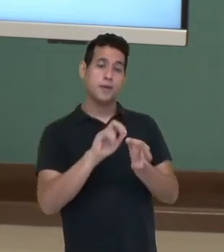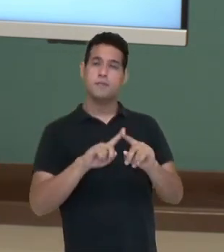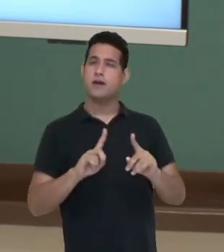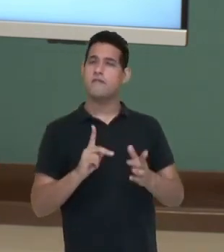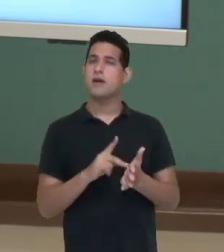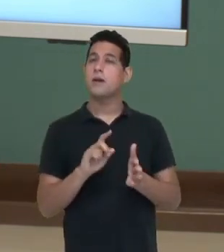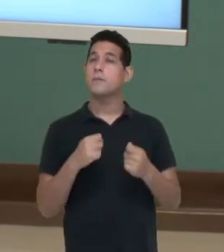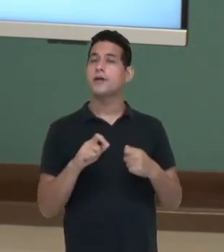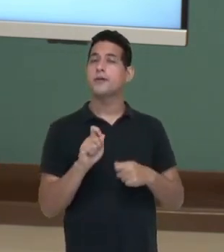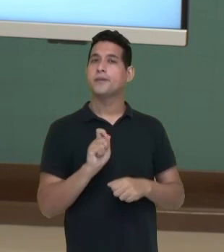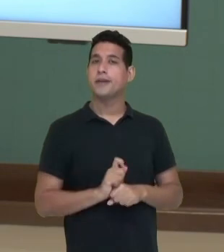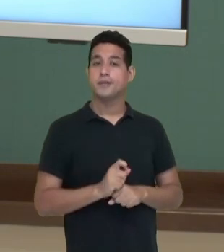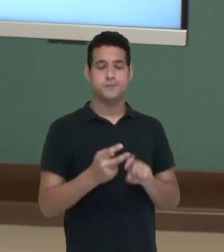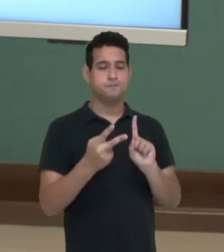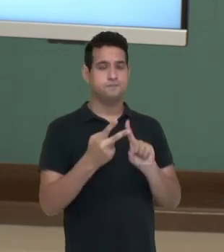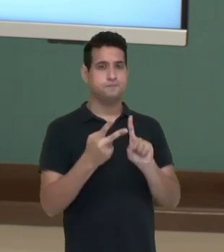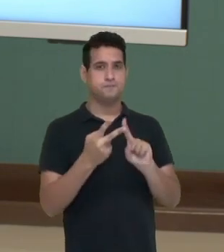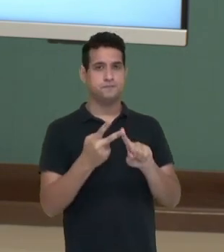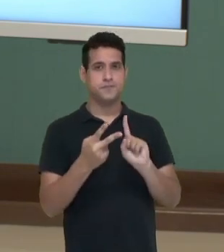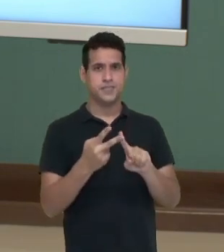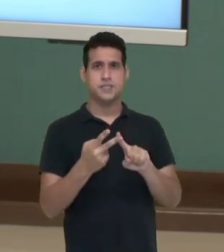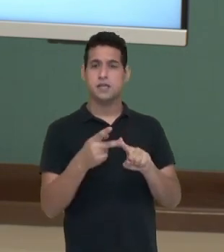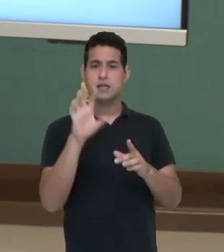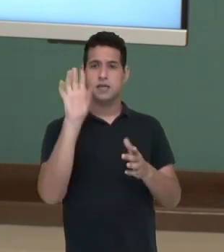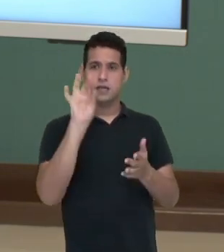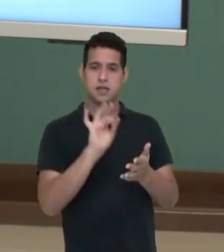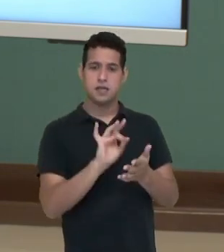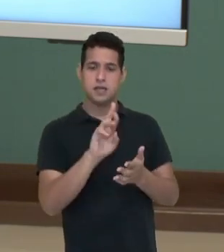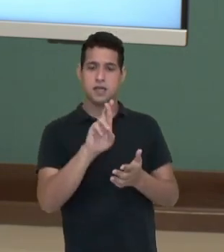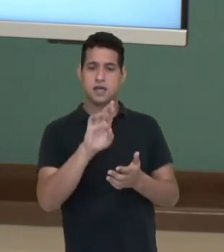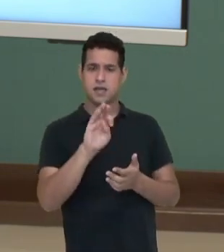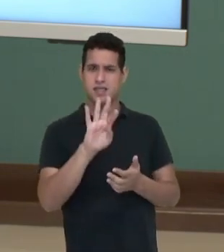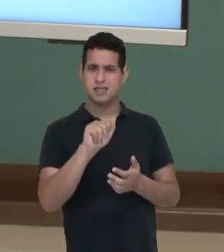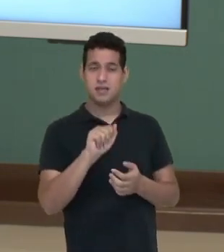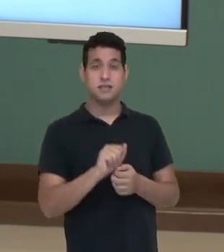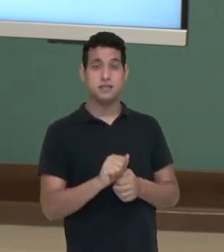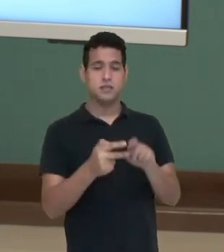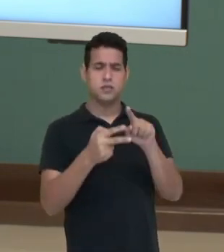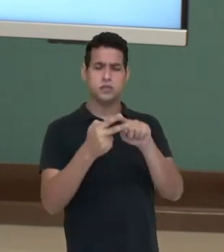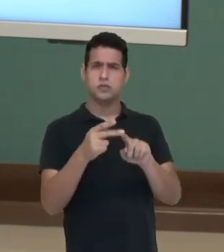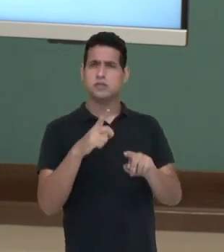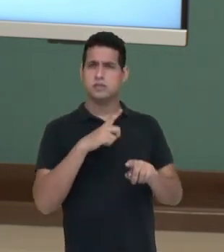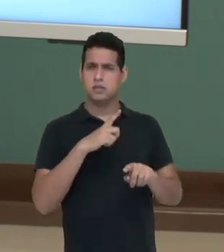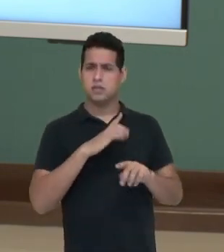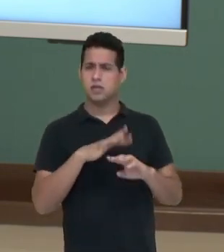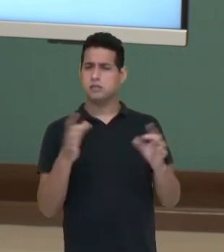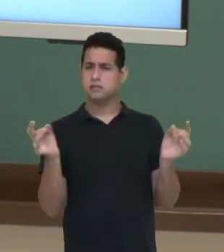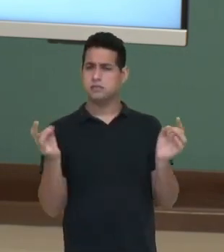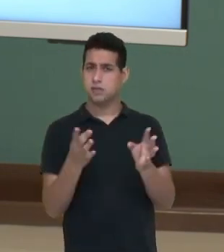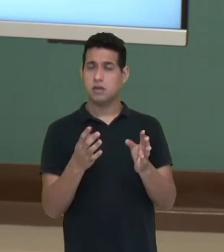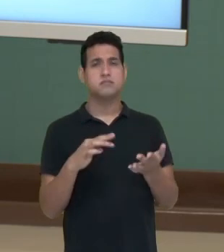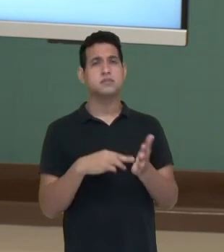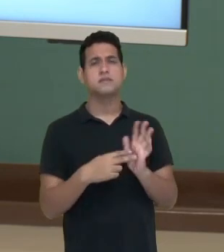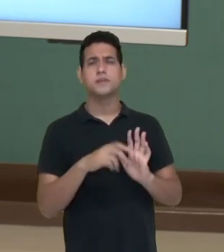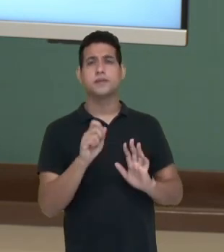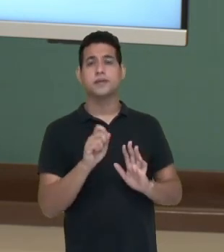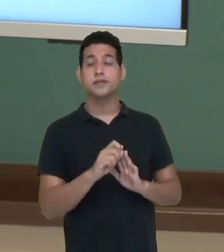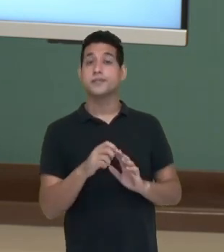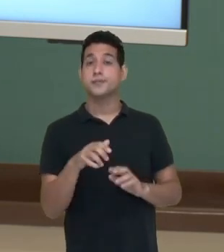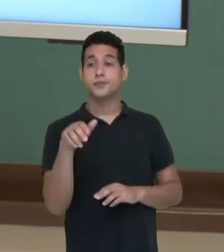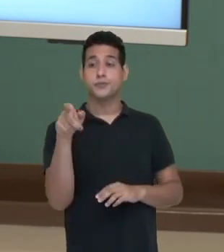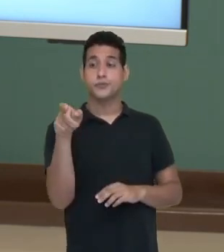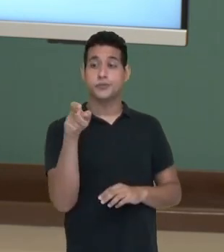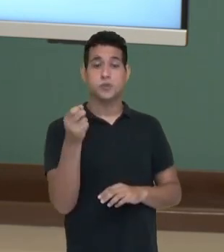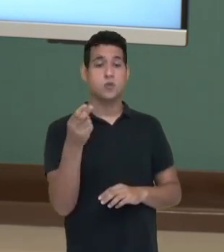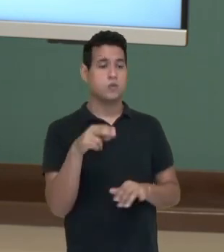verdade, você precisa de 2. 2 pontos determina uma reta, né? 2 pontos que você tenha lá, seja que corte no eixo